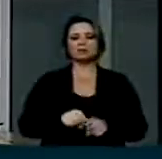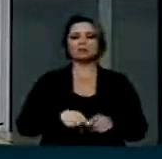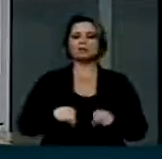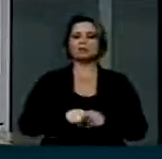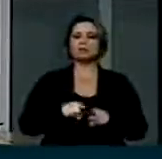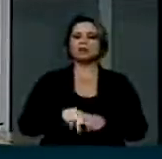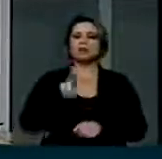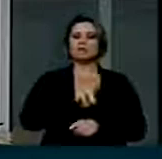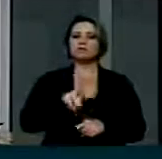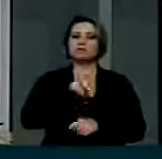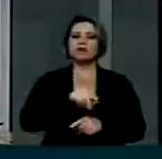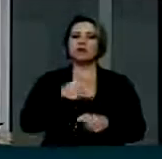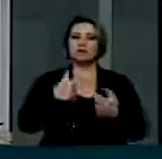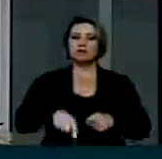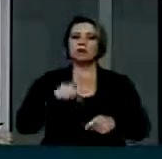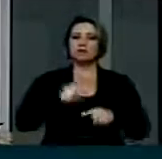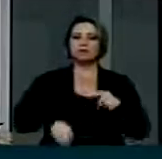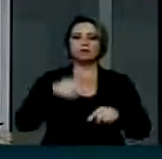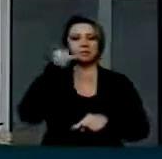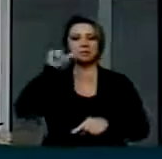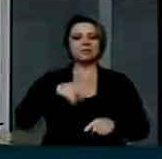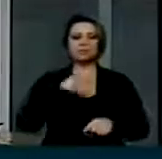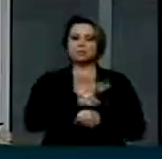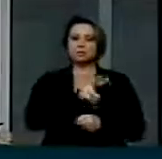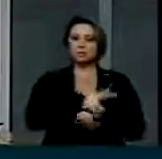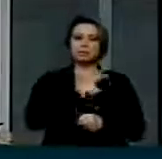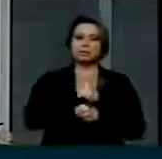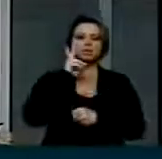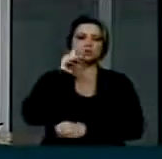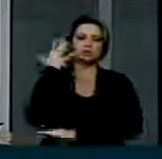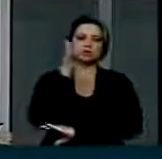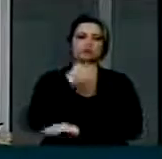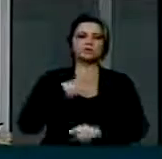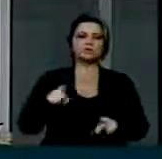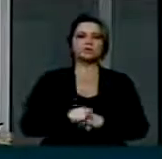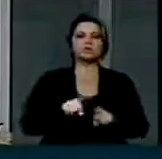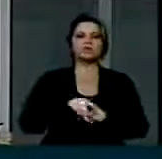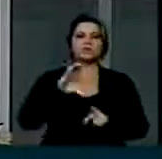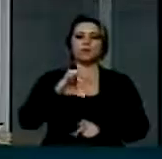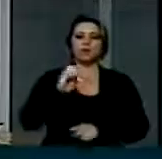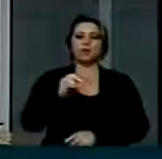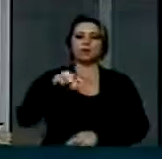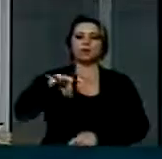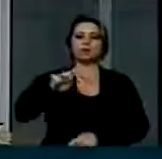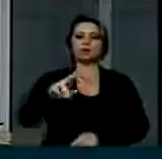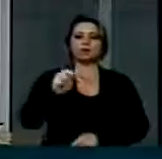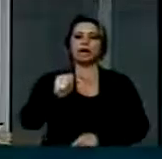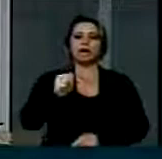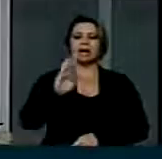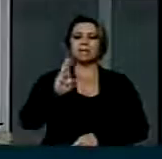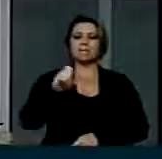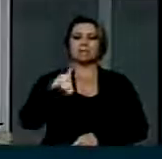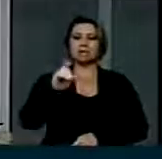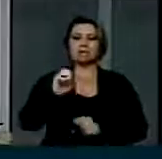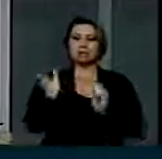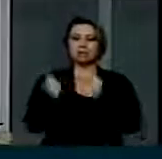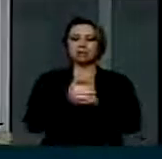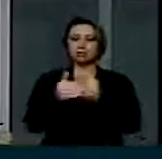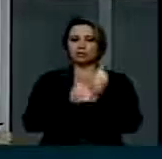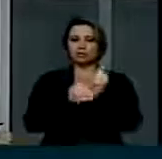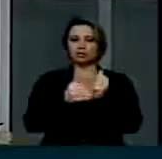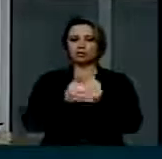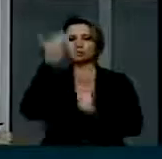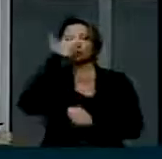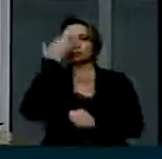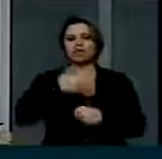conservação. Esse contrabando tira a riqueza do país, não contribui para melhorar a vida das comunidades